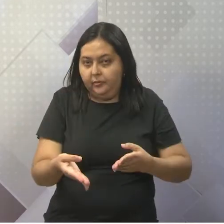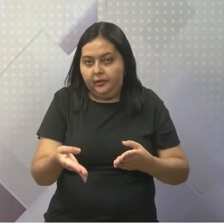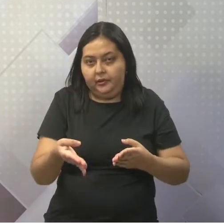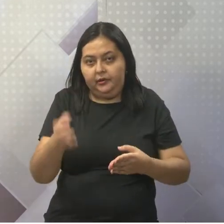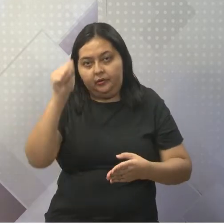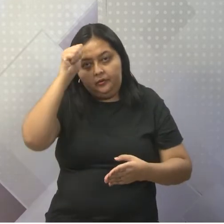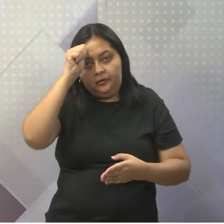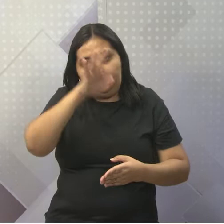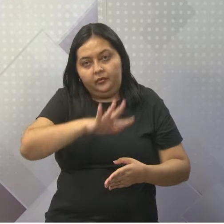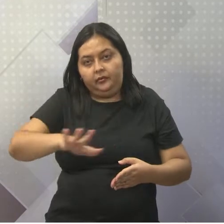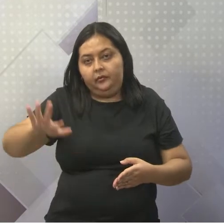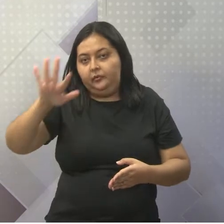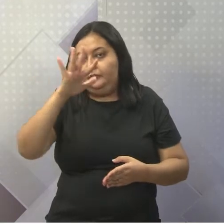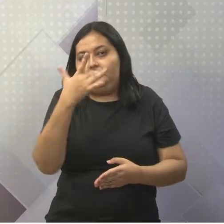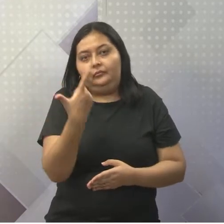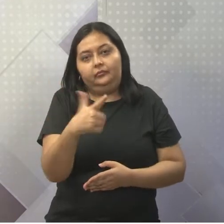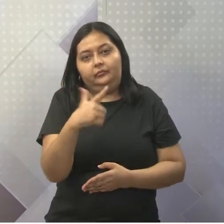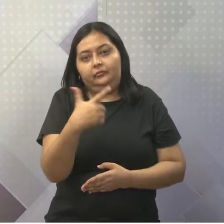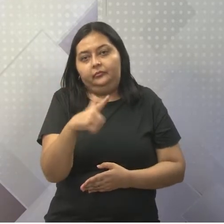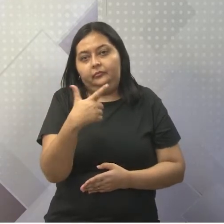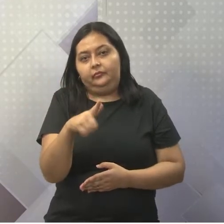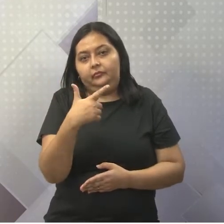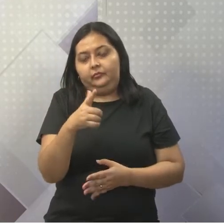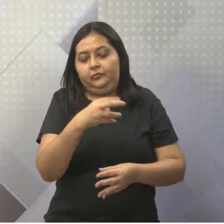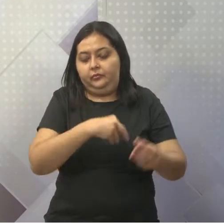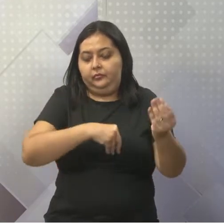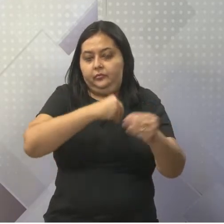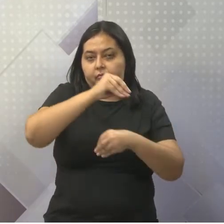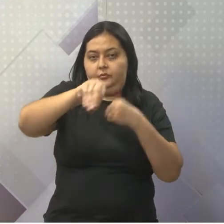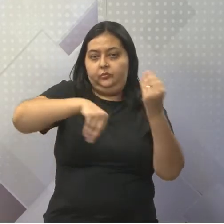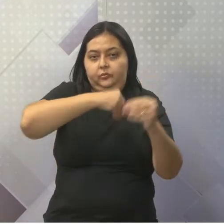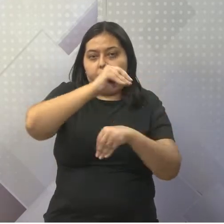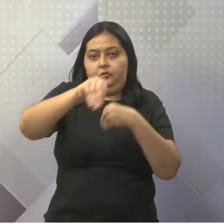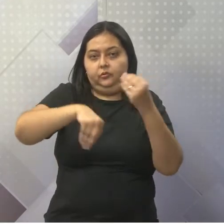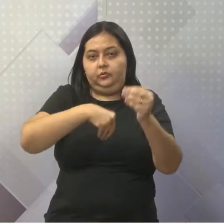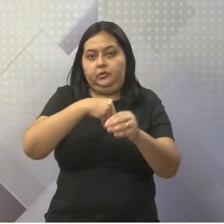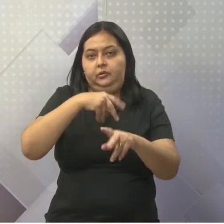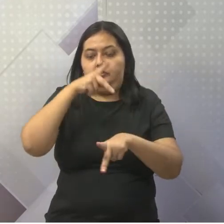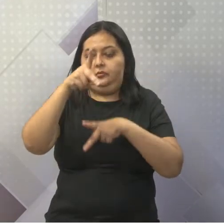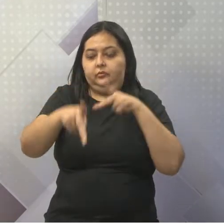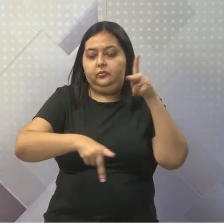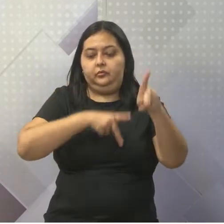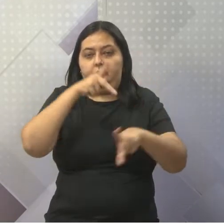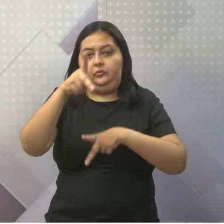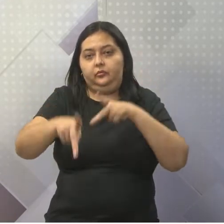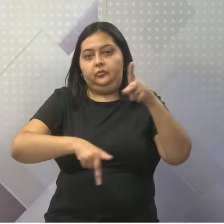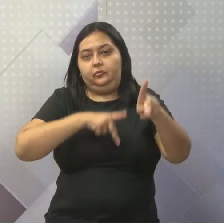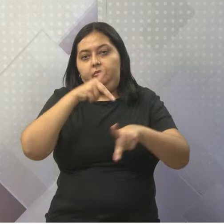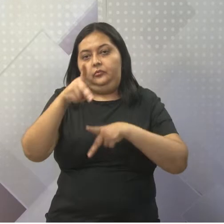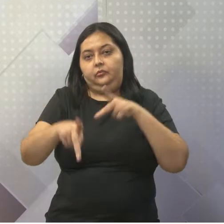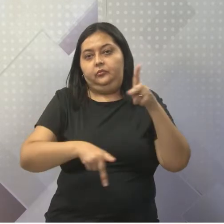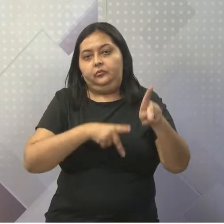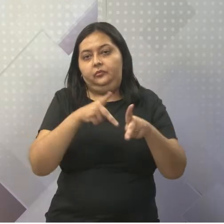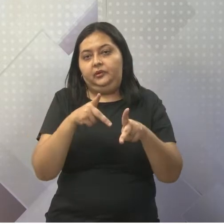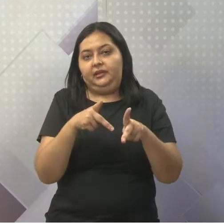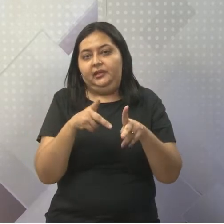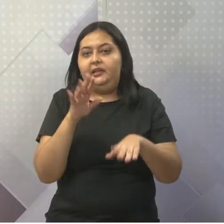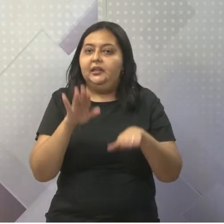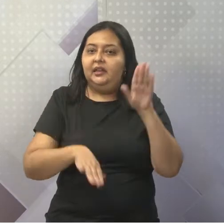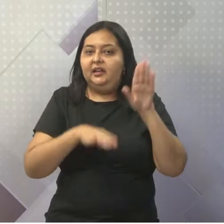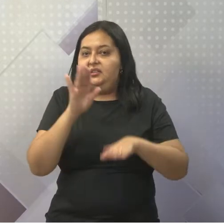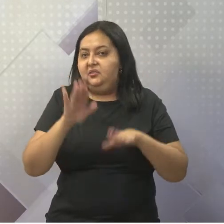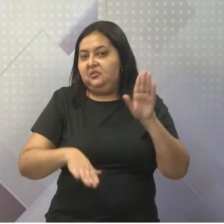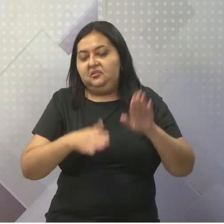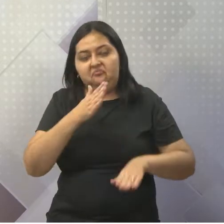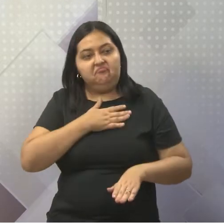vezes misturando os povos, as tribos, as nações, que eram muitas vezes inimigas. É